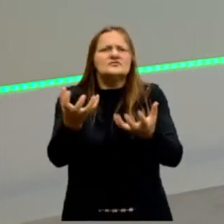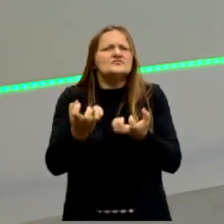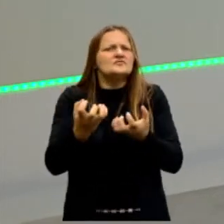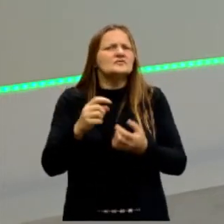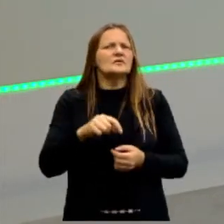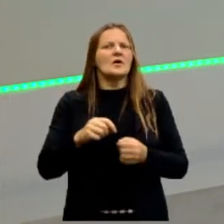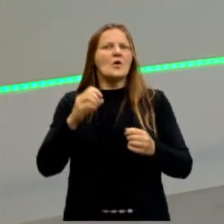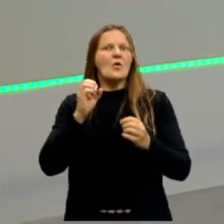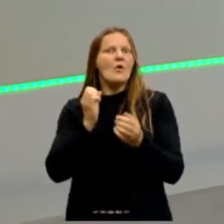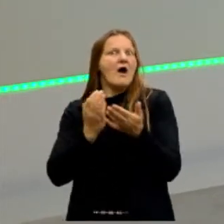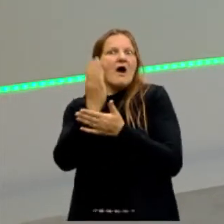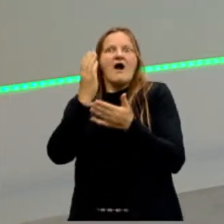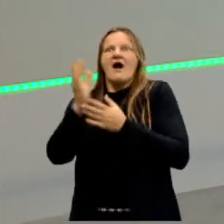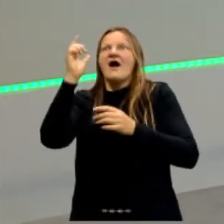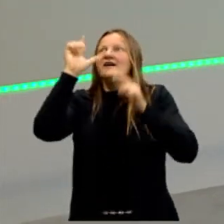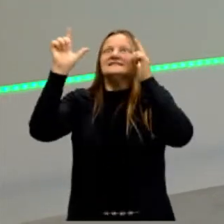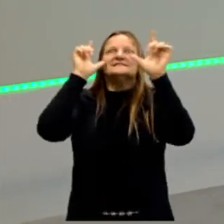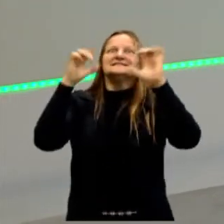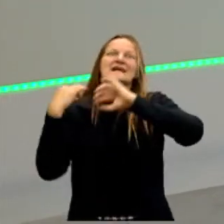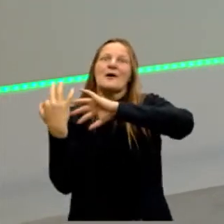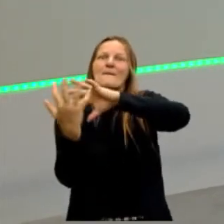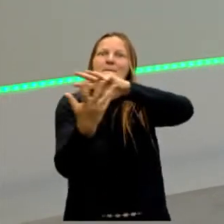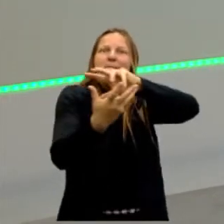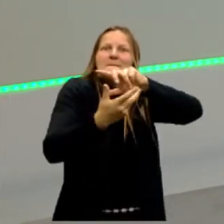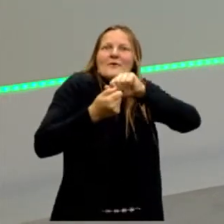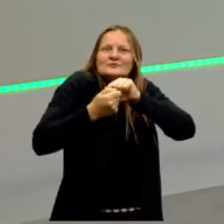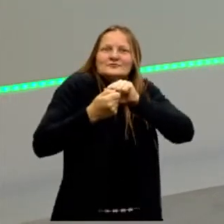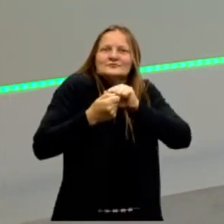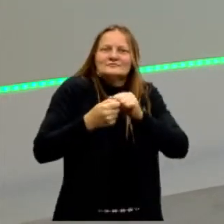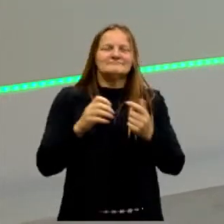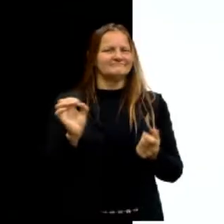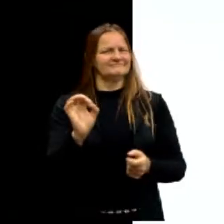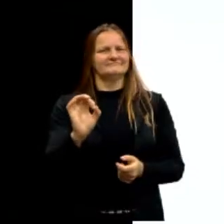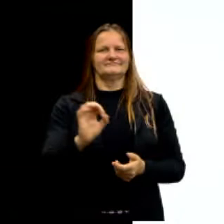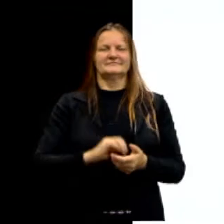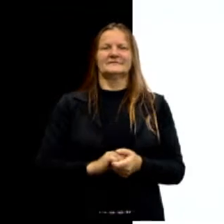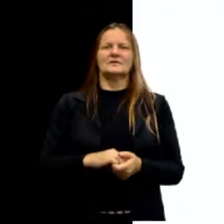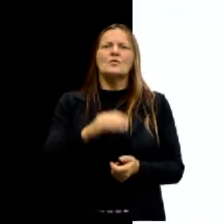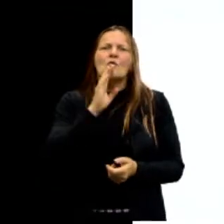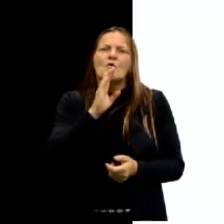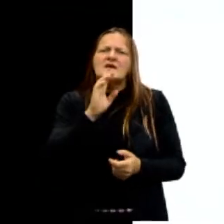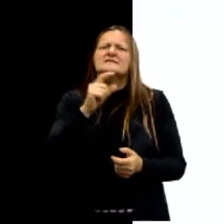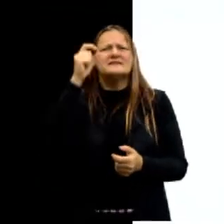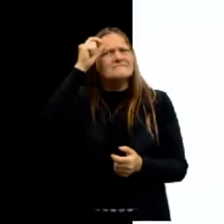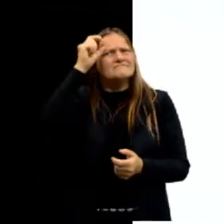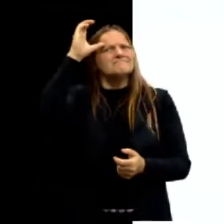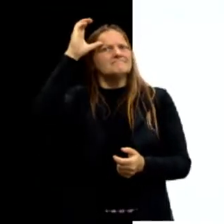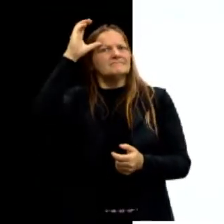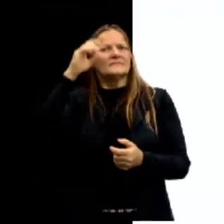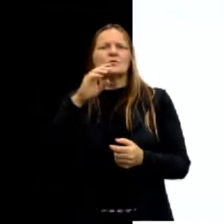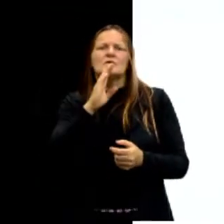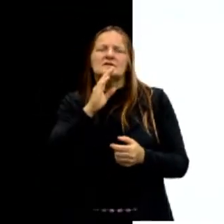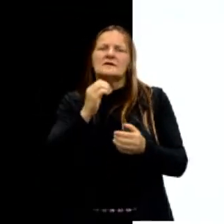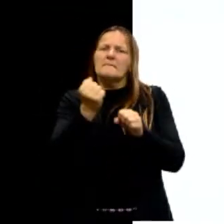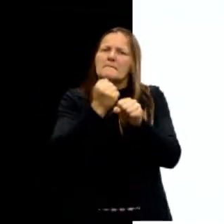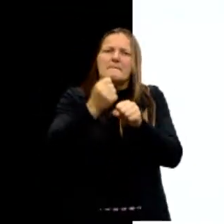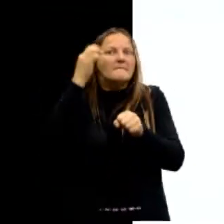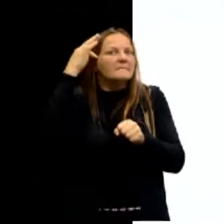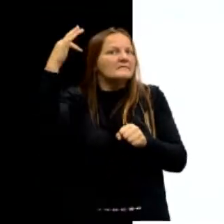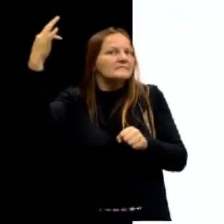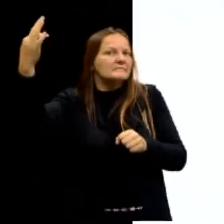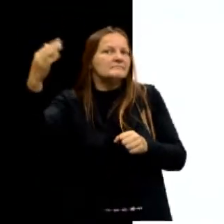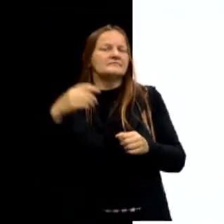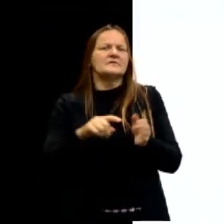Conquistar o mundo, professor? Não, não somos o pink serbo. O que queremos é conhecer um pouco das obras de pensadores